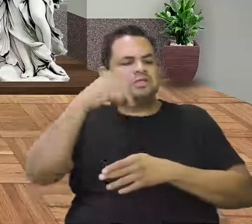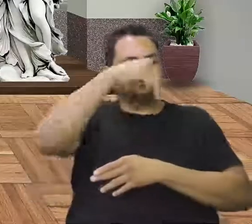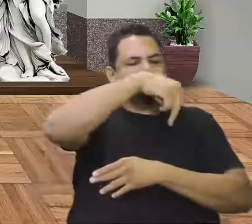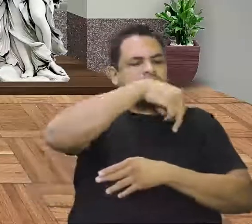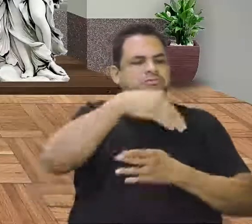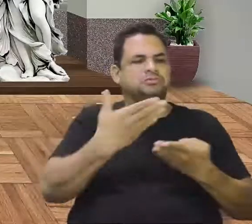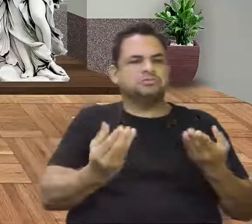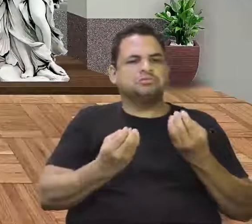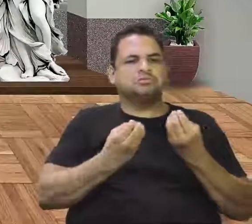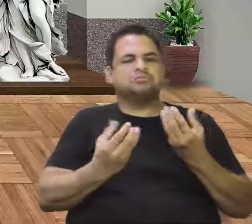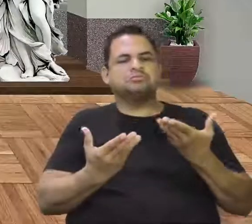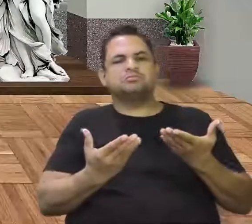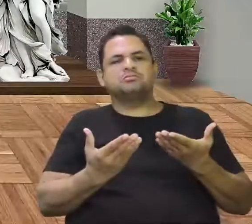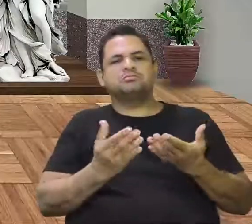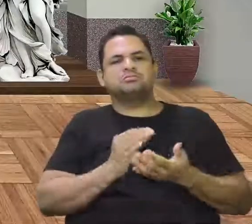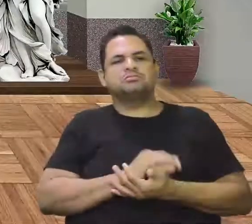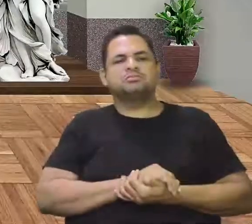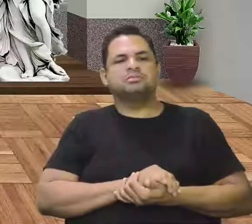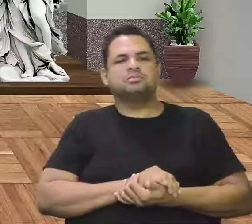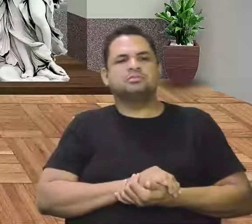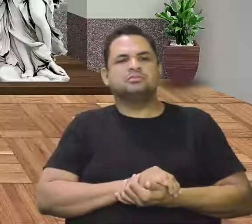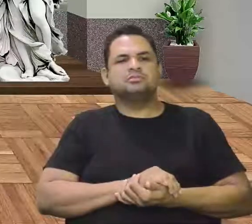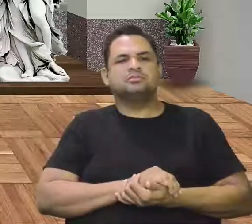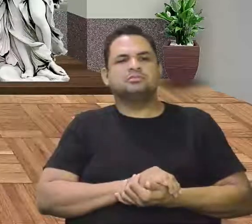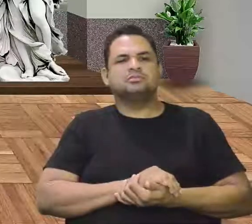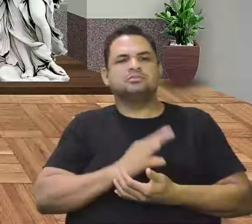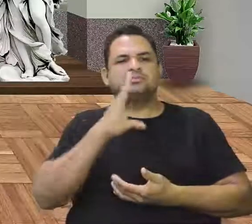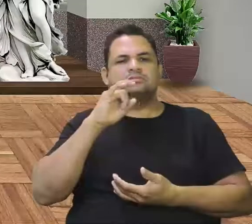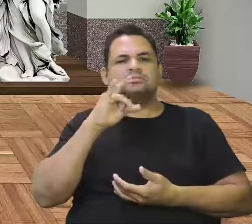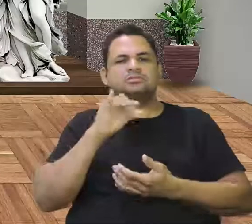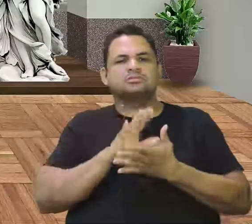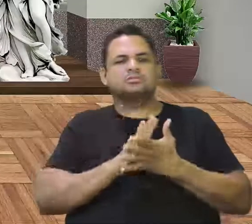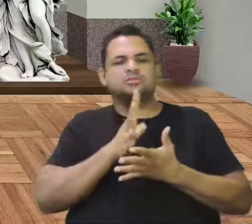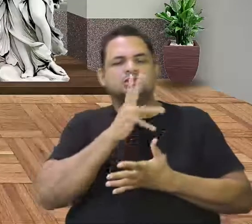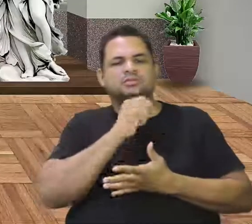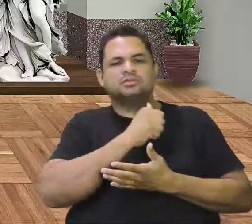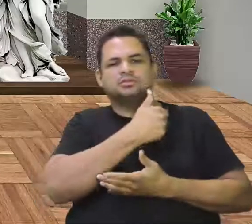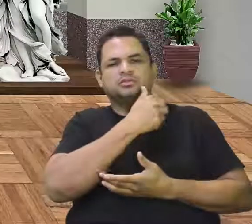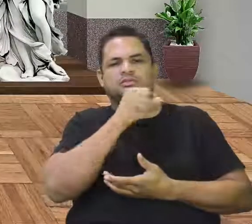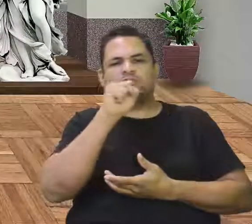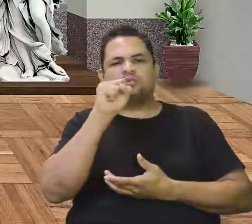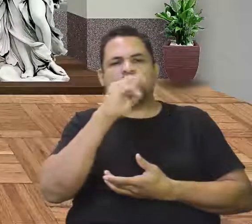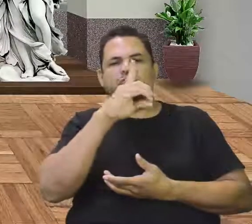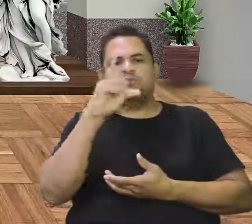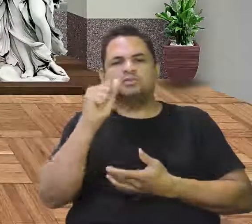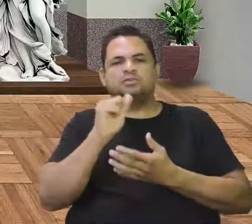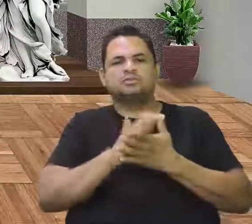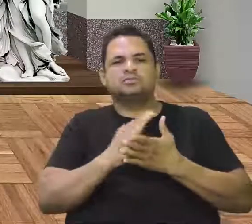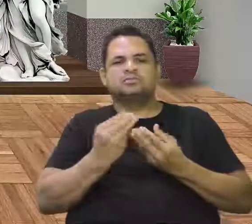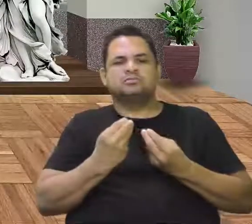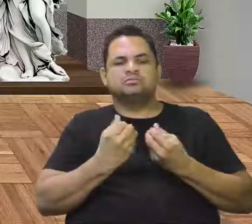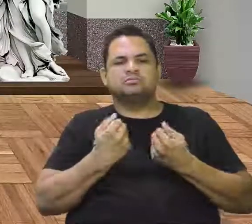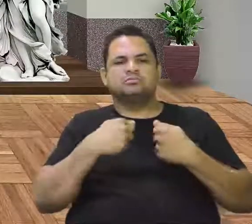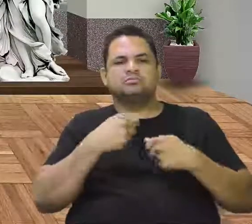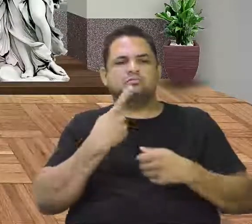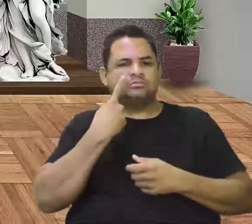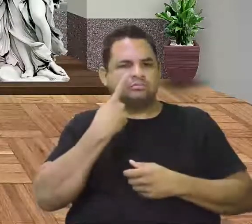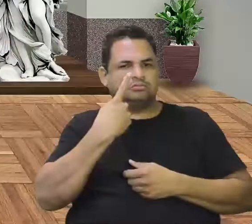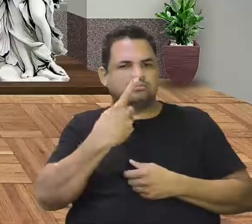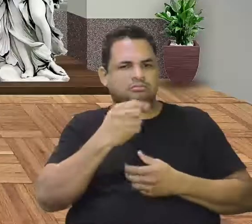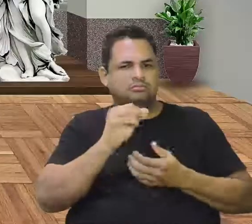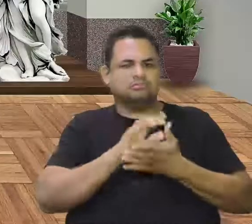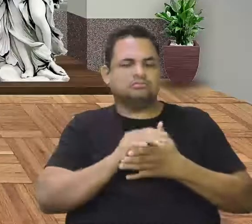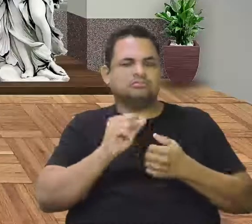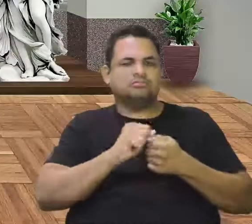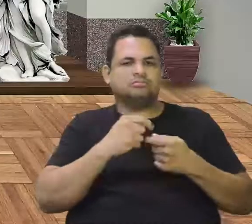Os homens descem. Cabral vai passar oito dias para poder descer e fazer contato